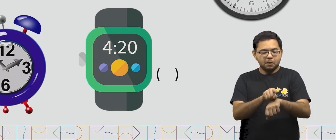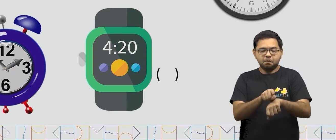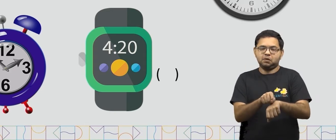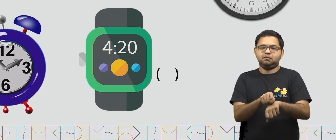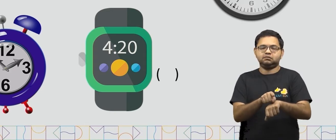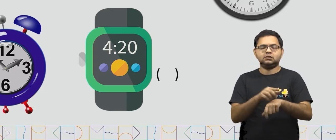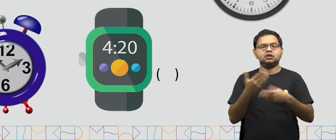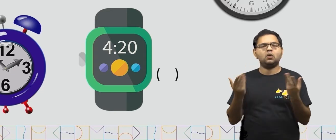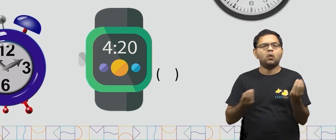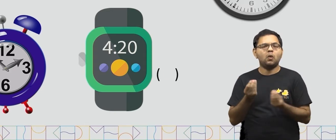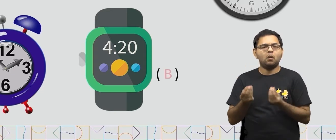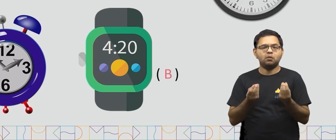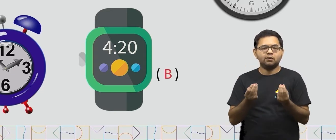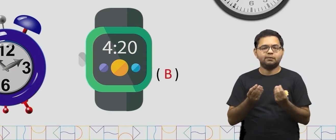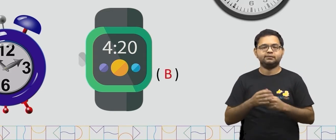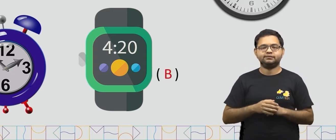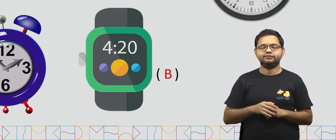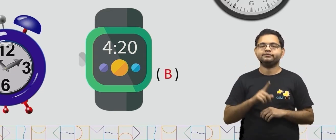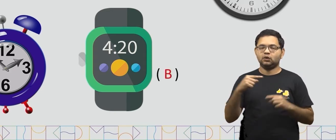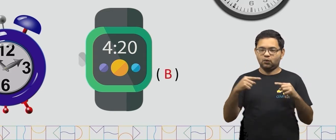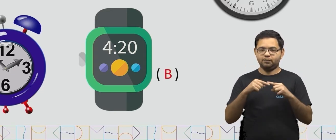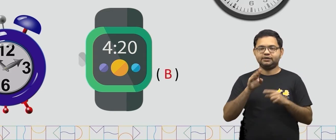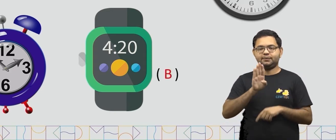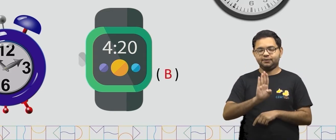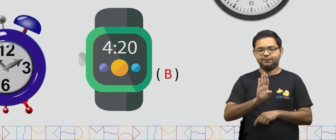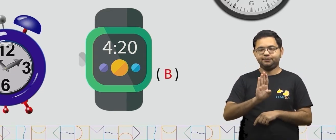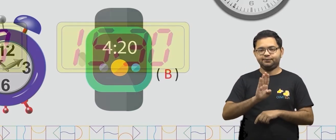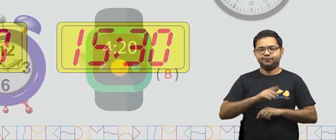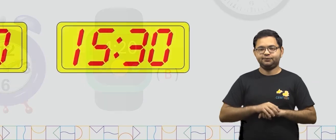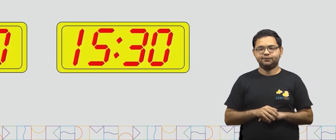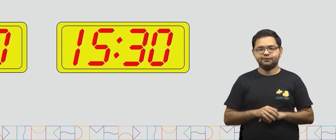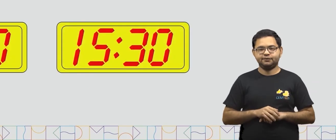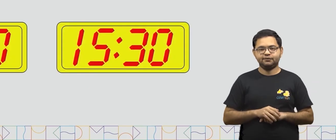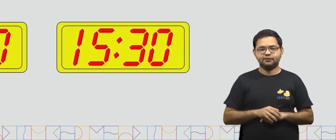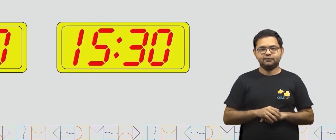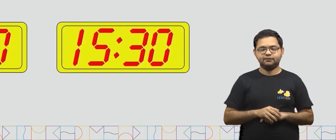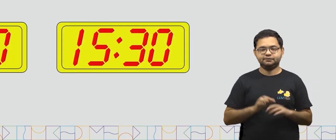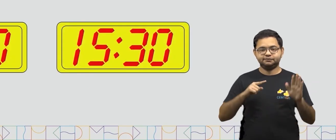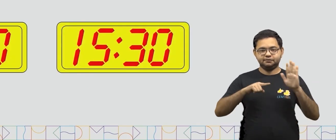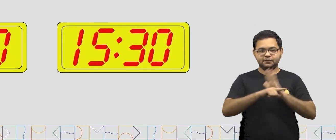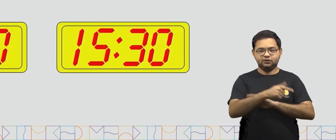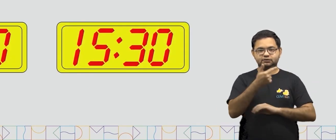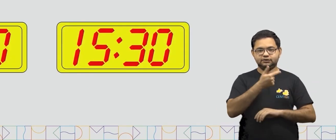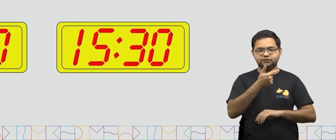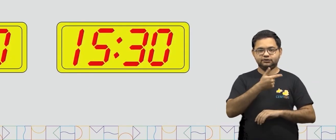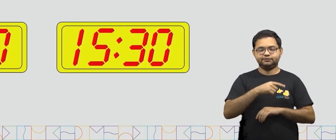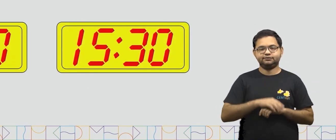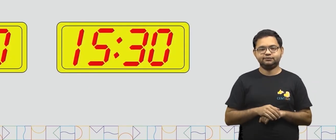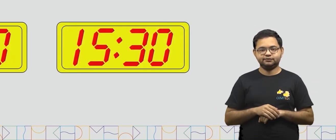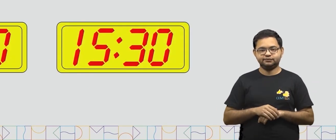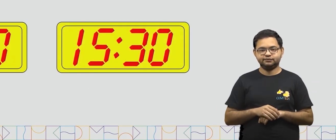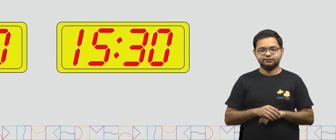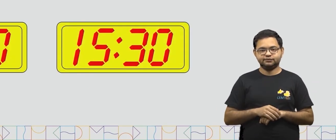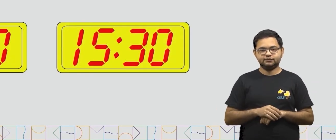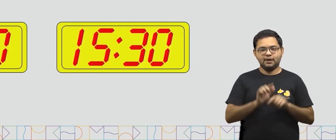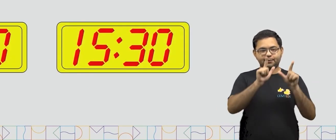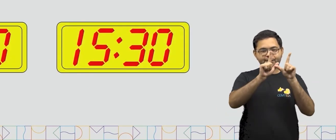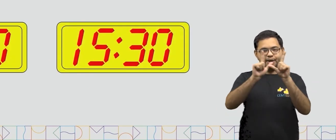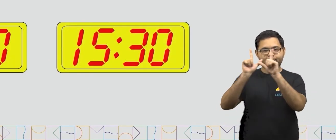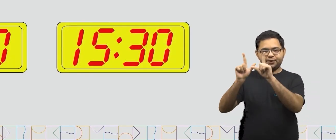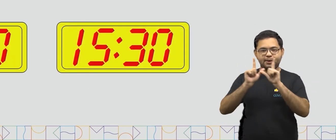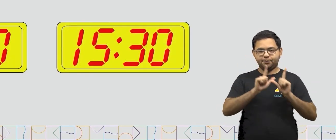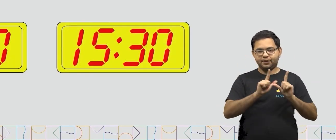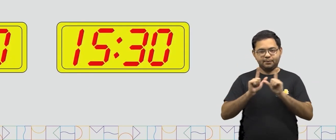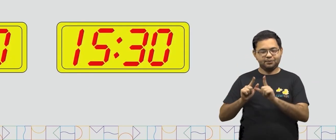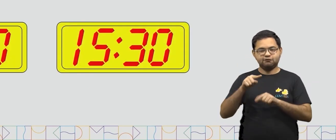Então, ele é um relógio digital, letra B. Atividade número 2. Escreva a hora que